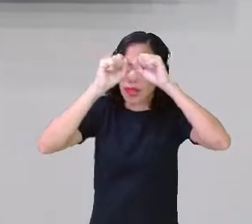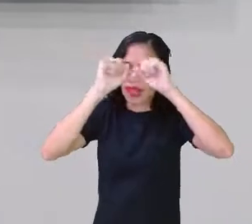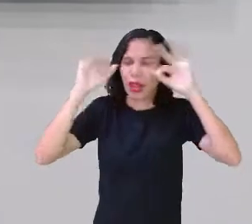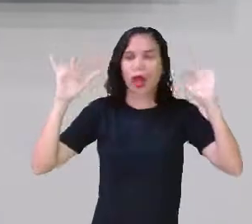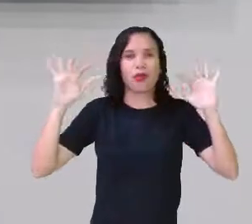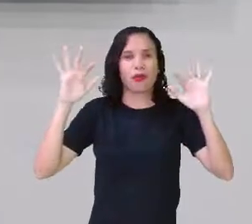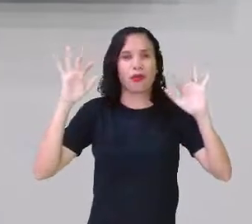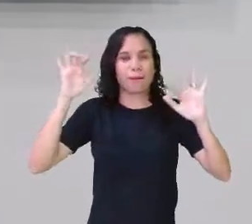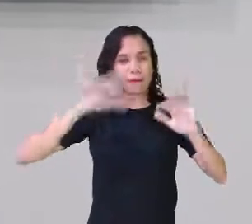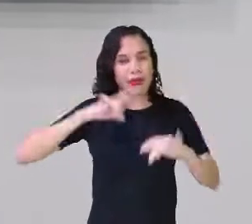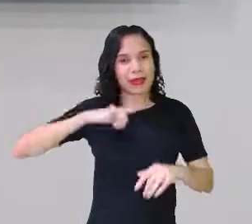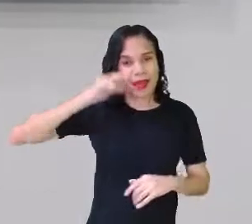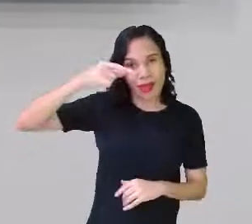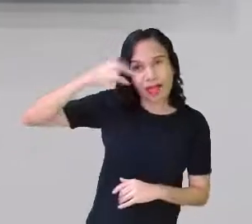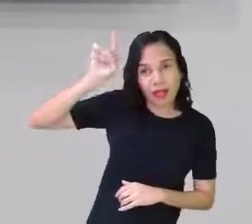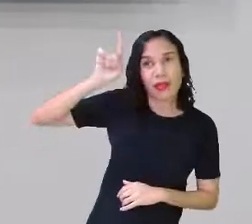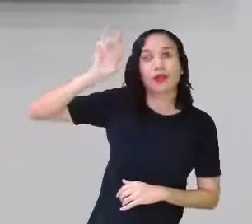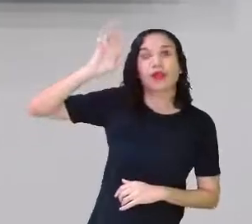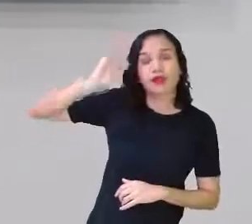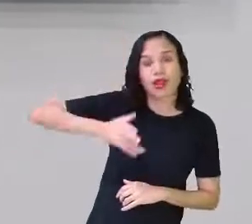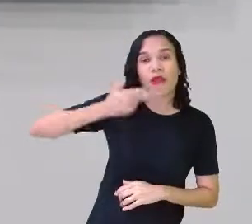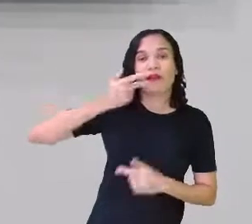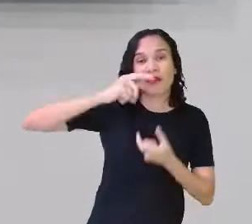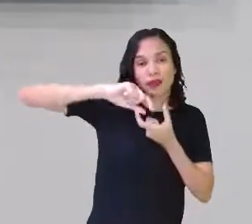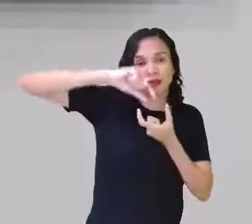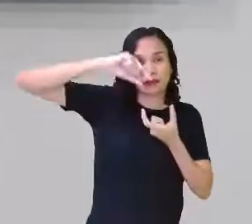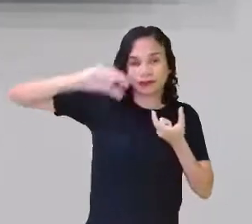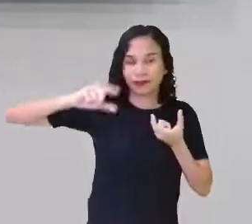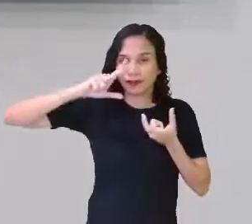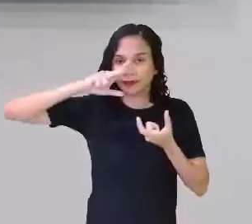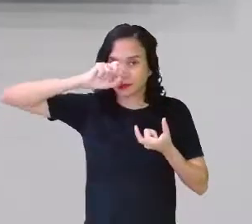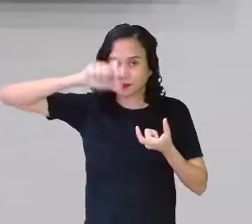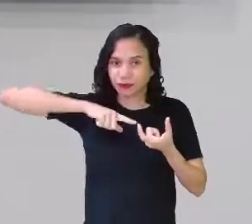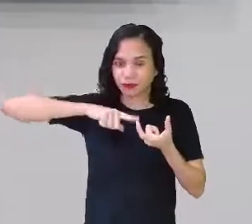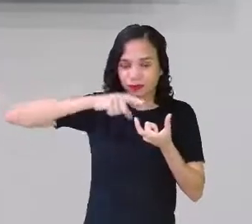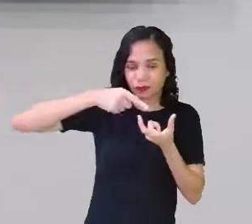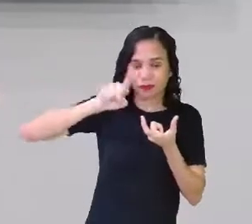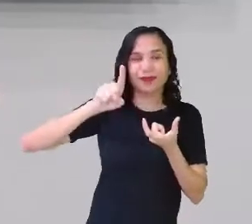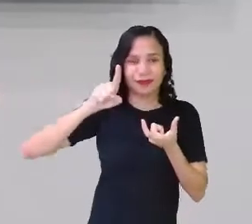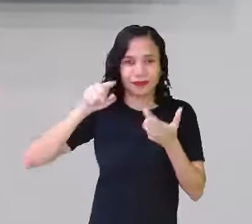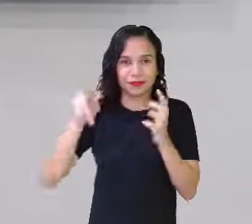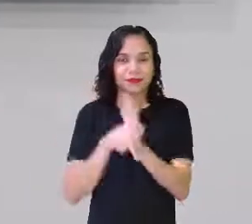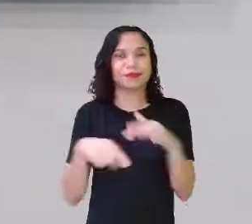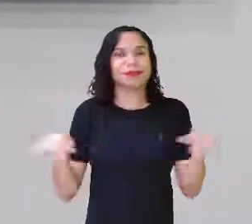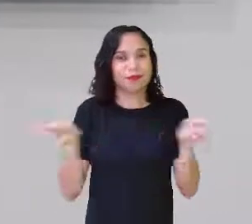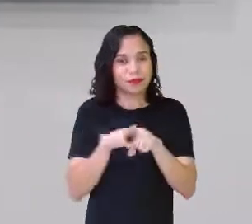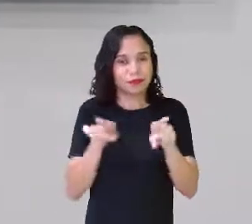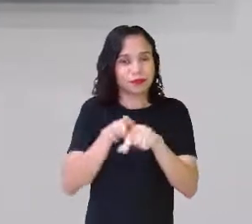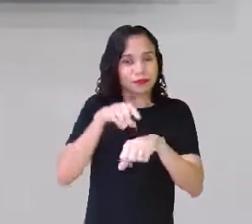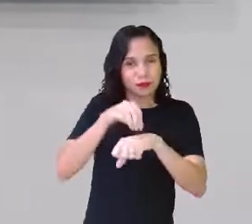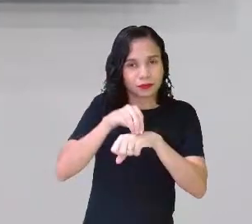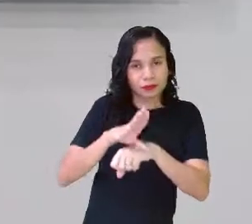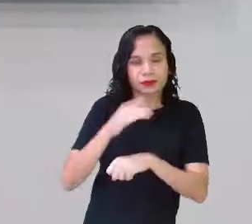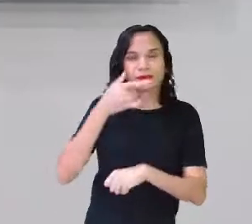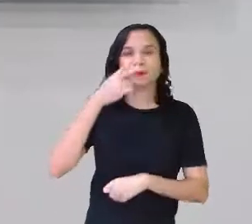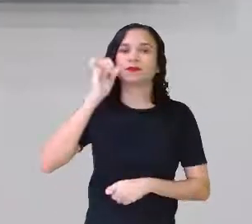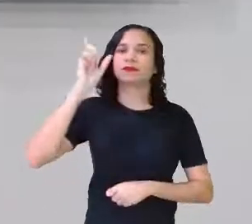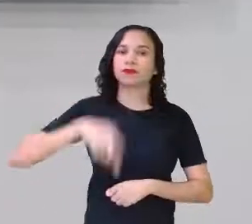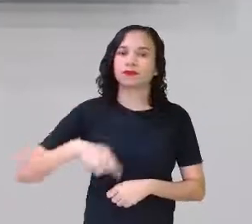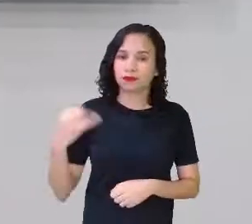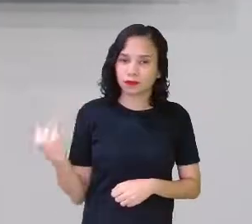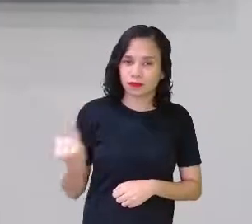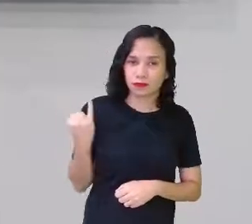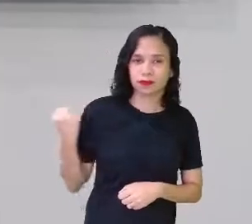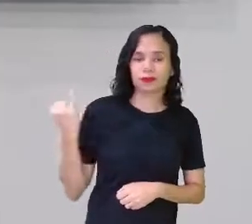Mas se ela está acentuada, a sílaba acentuada é a sílaba forte. Também dei uma dica ontem importante.